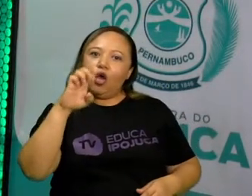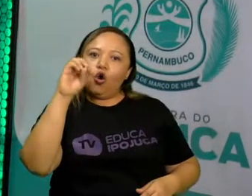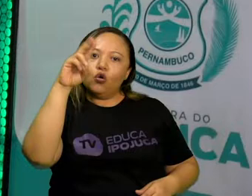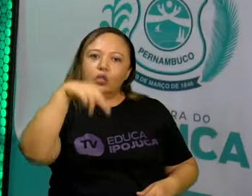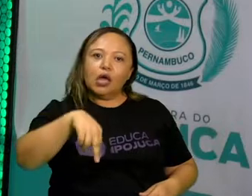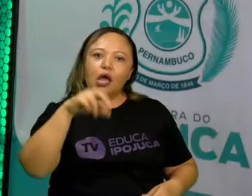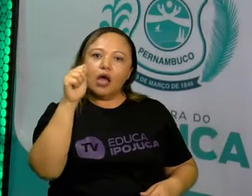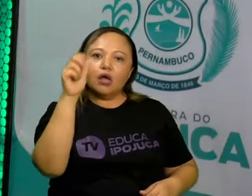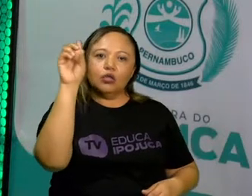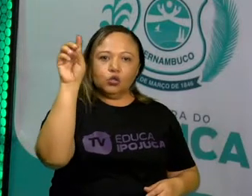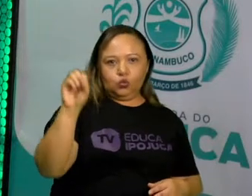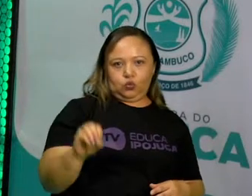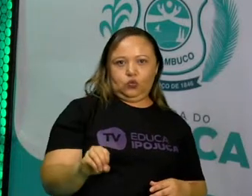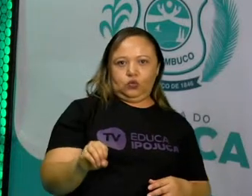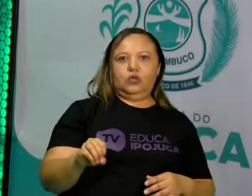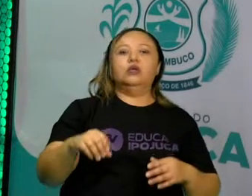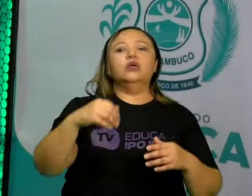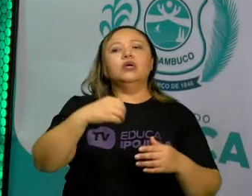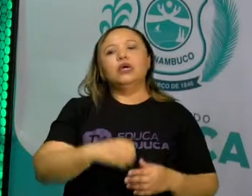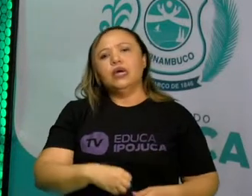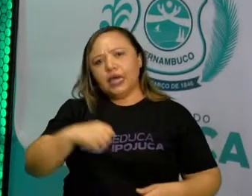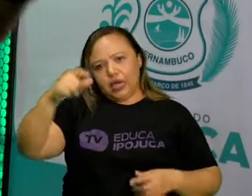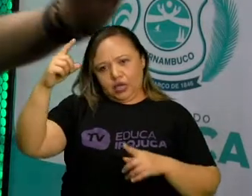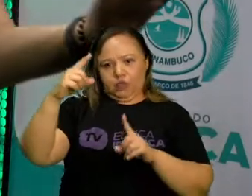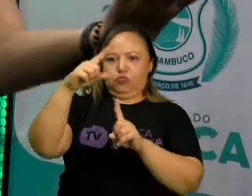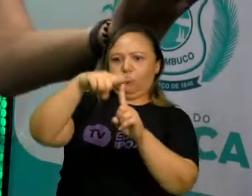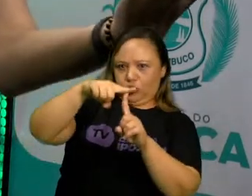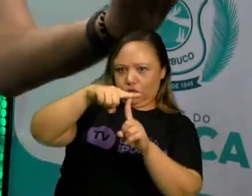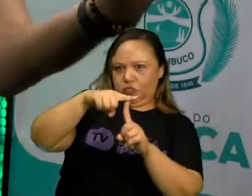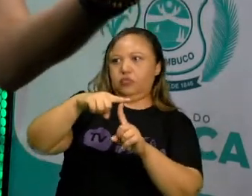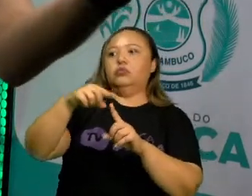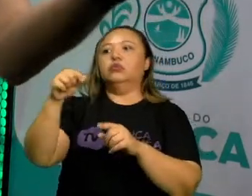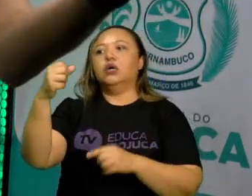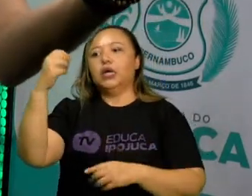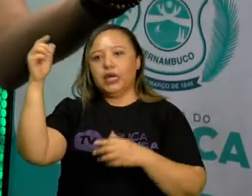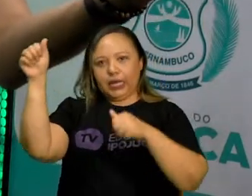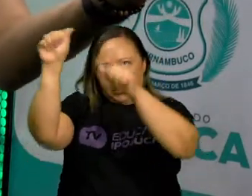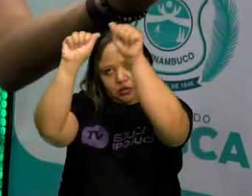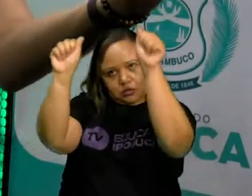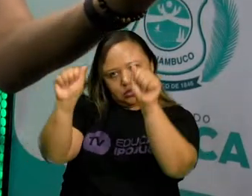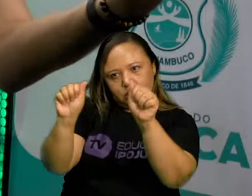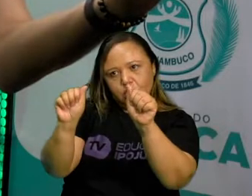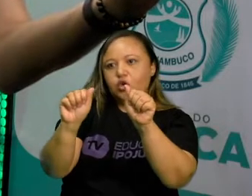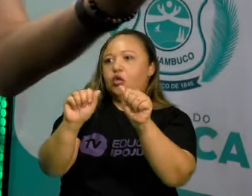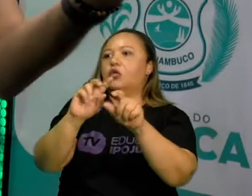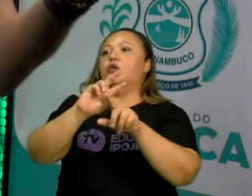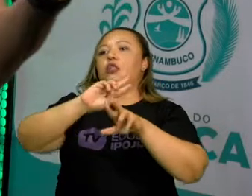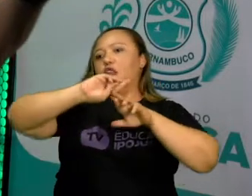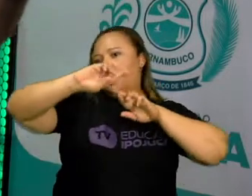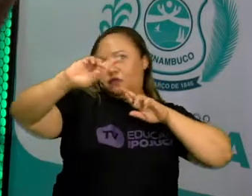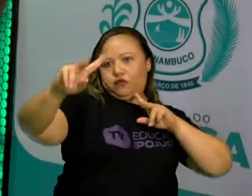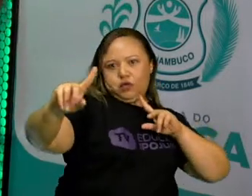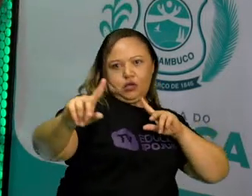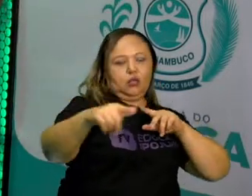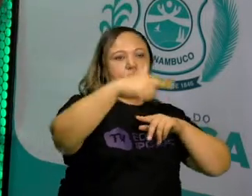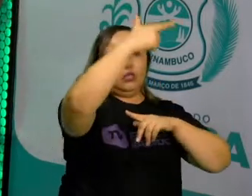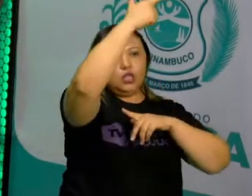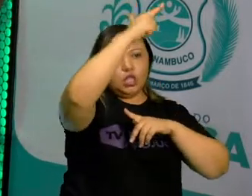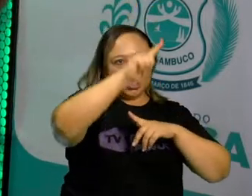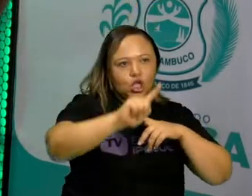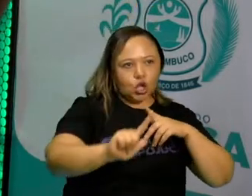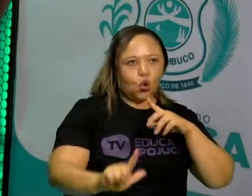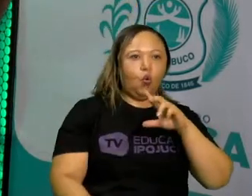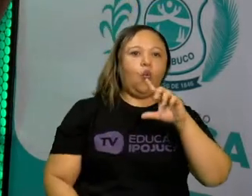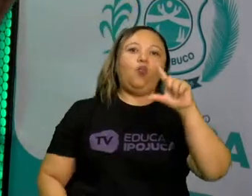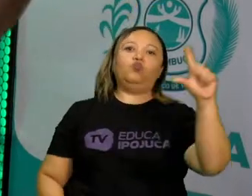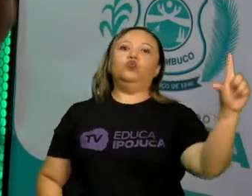um pintor holandês, do barroco, é outro. O Da Vinci é um renascentista italiano. O Rembrandt é um